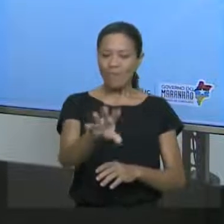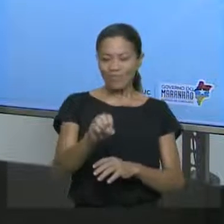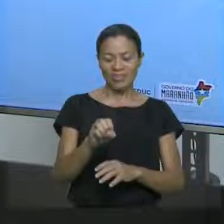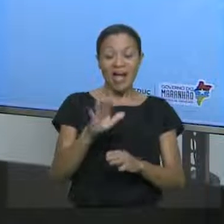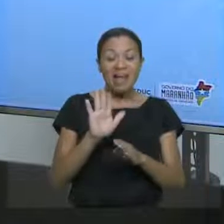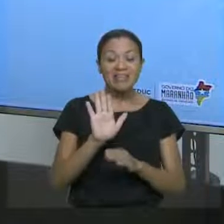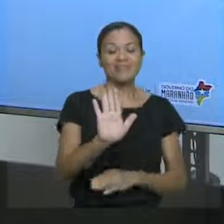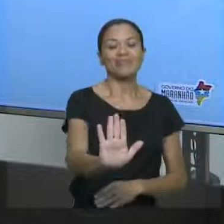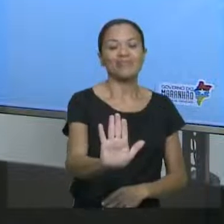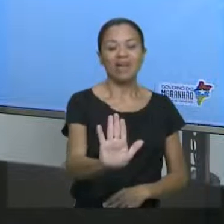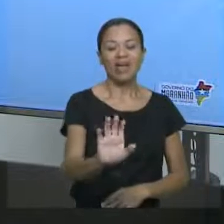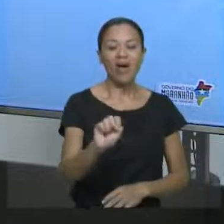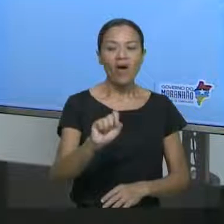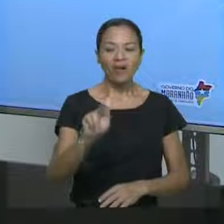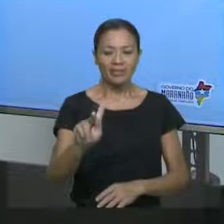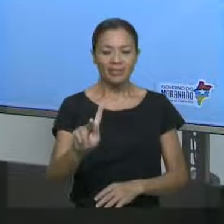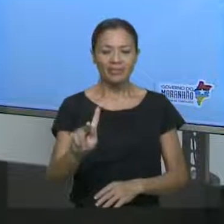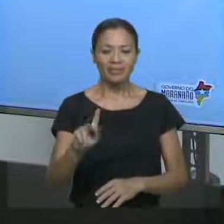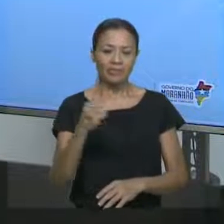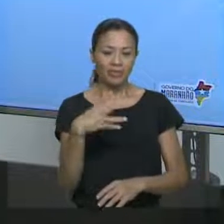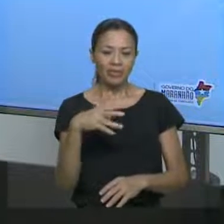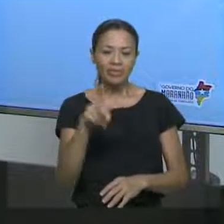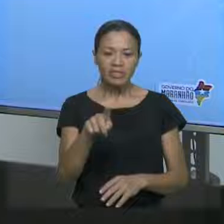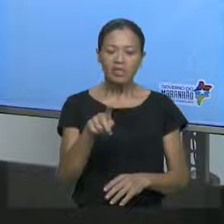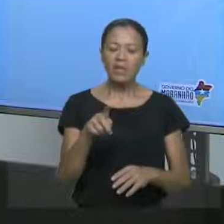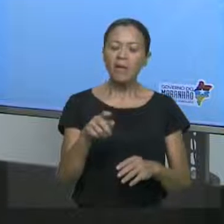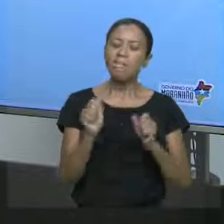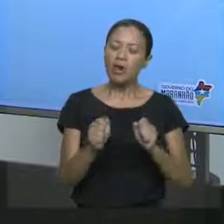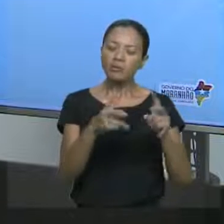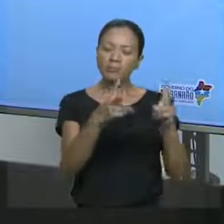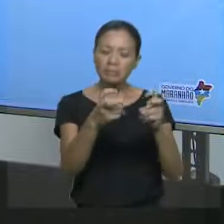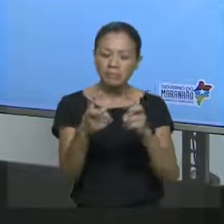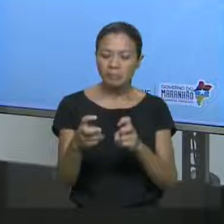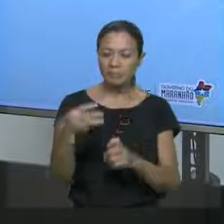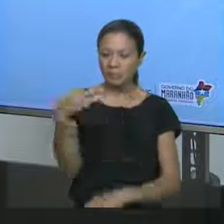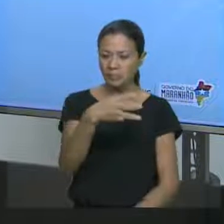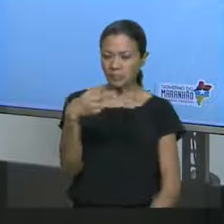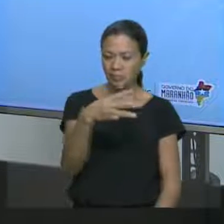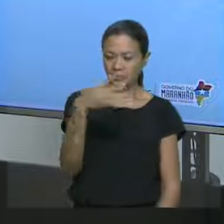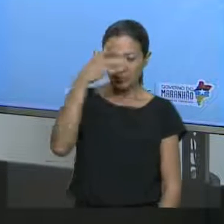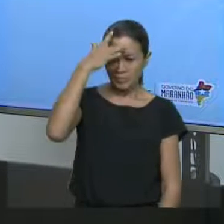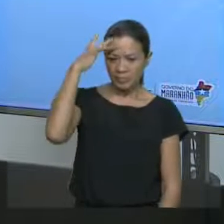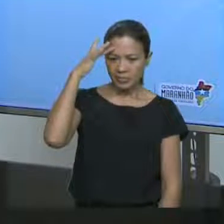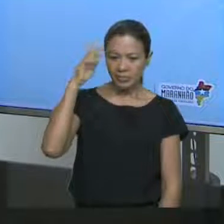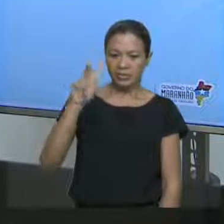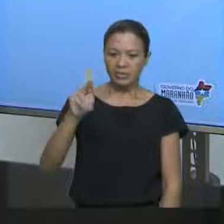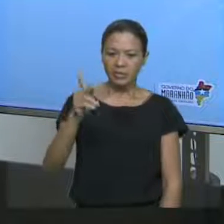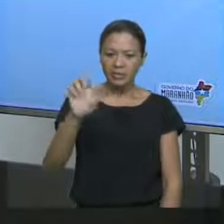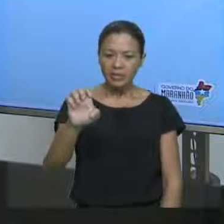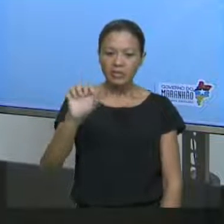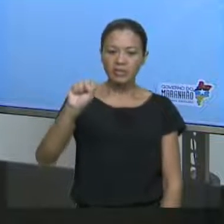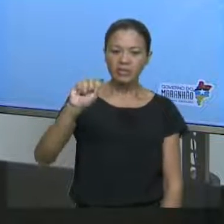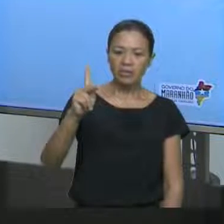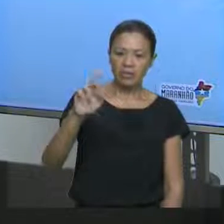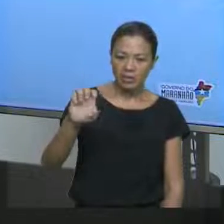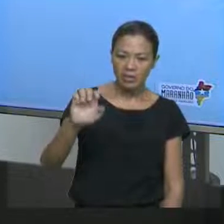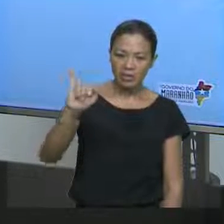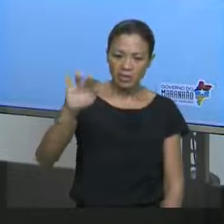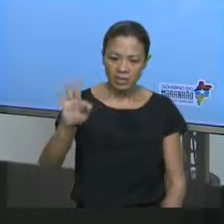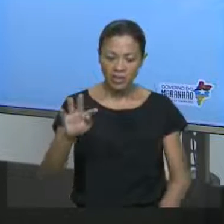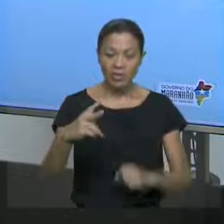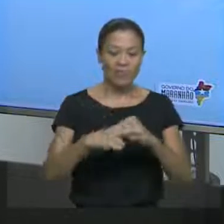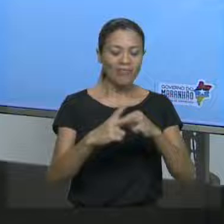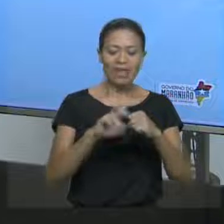gente? Ok? Bom, então vocês puderam perceber que na terceira pessoa, he, she, it, o verbo, ele não vai